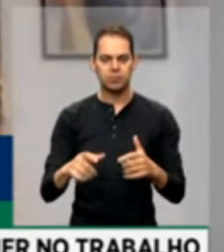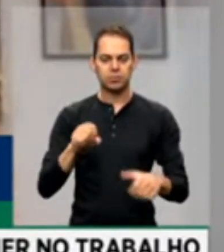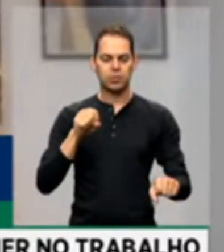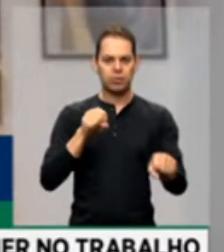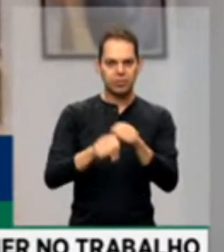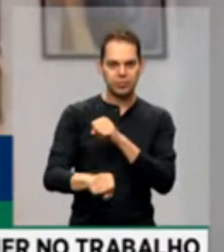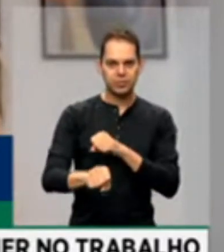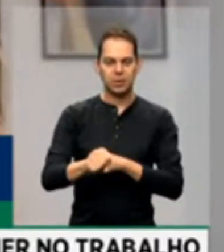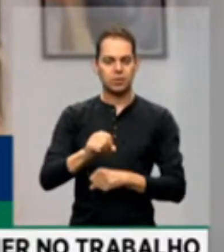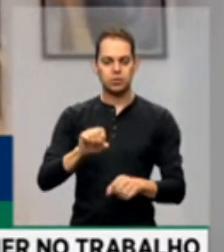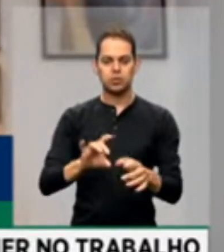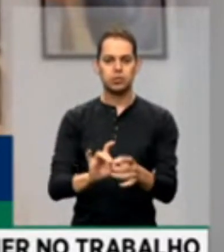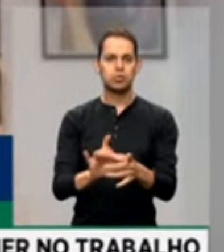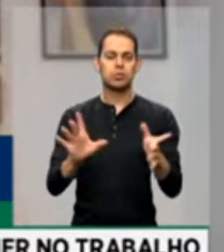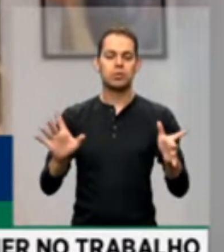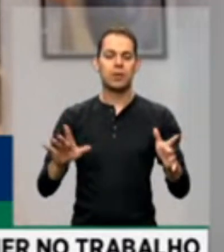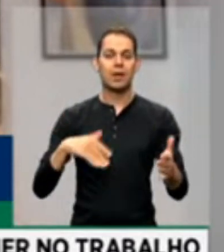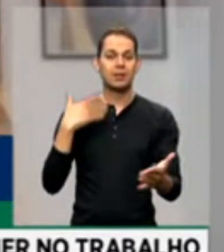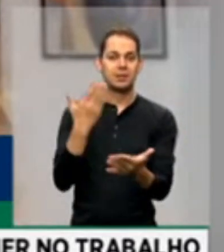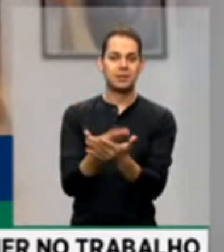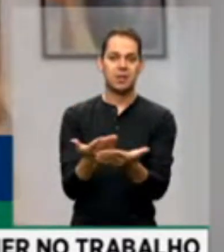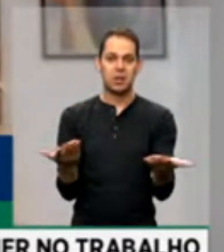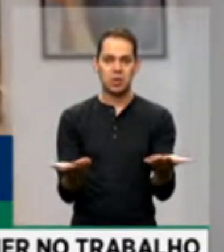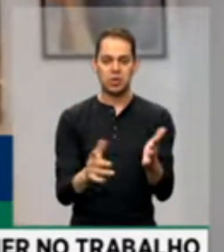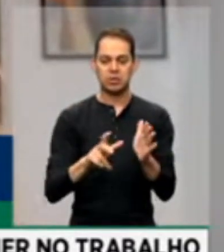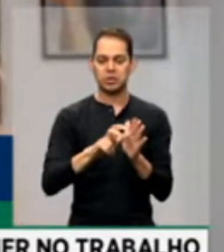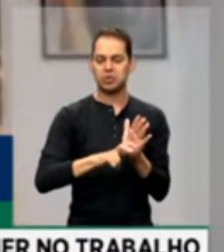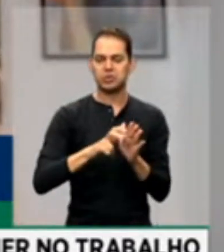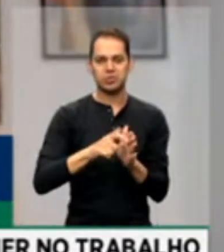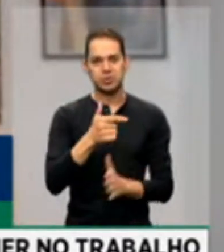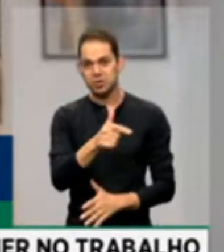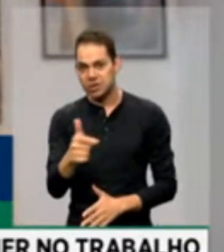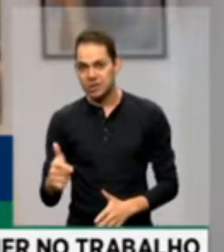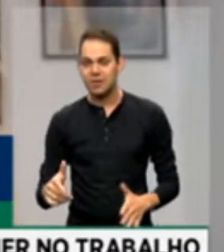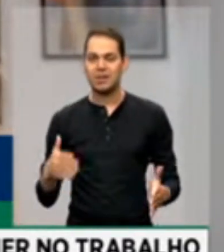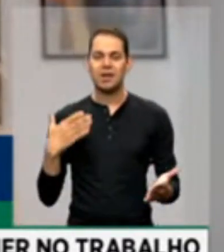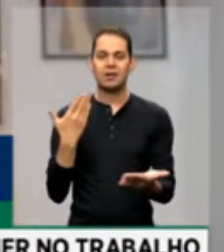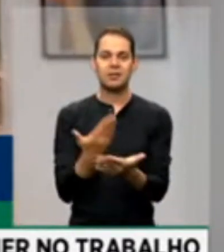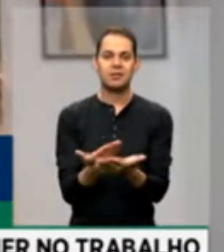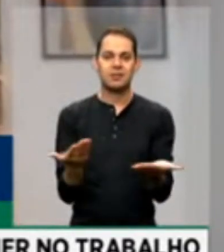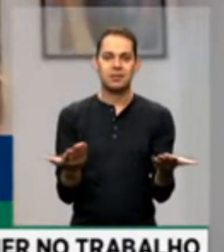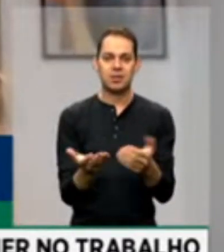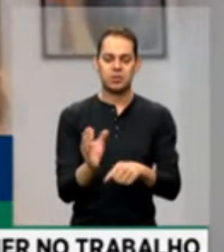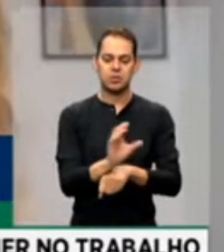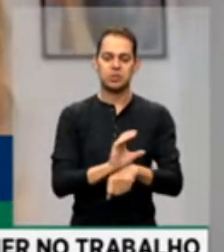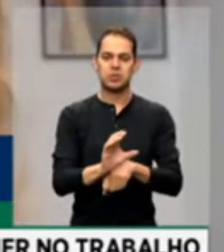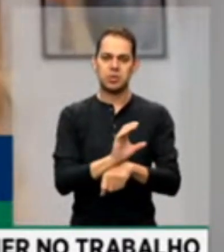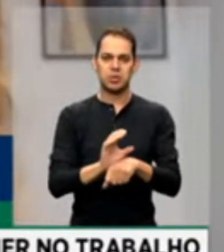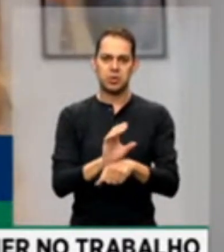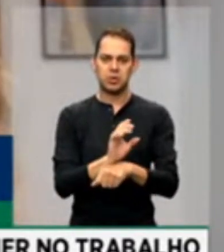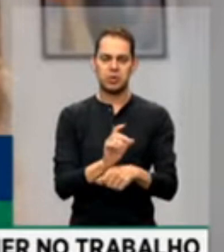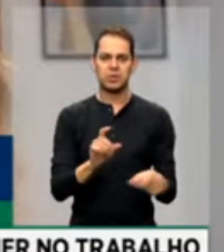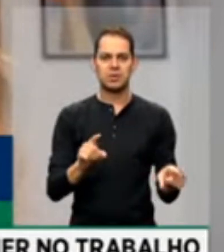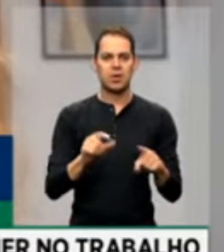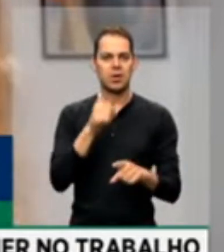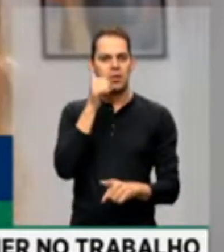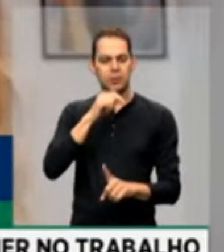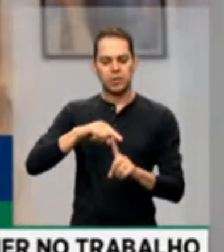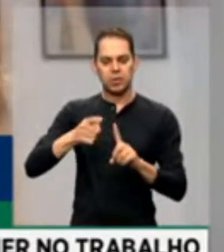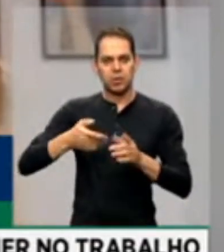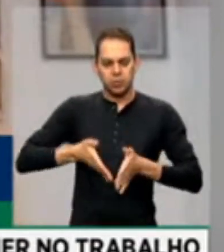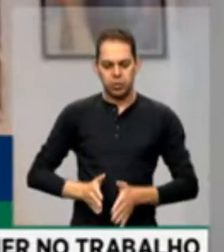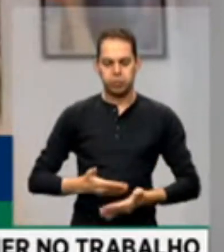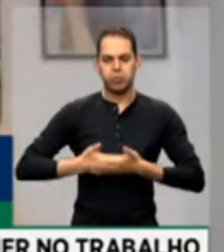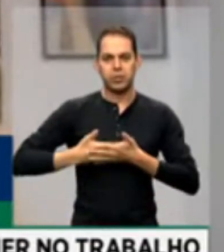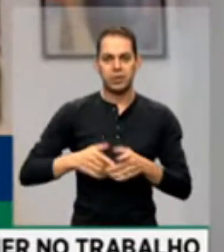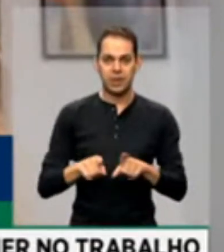soltos. Até hoje, nós não teríamos lei Maria da Penha. Até hoje, a Constituição não cumpriria papel na licença maternidade, como também